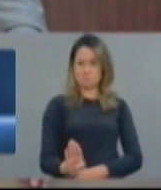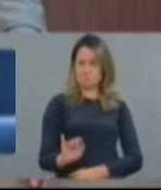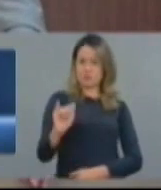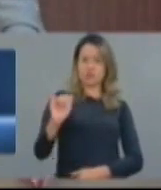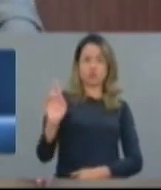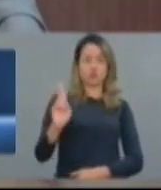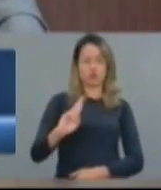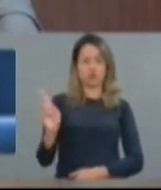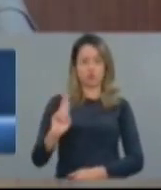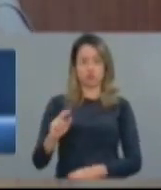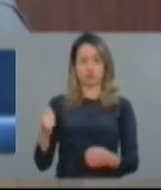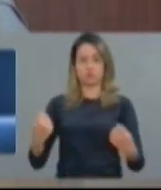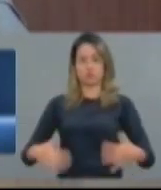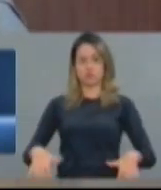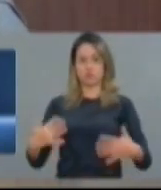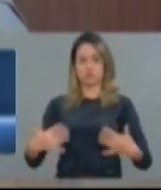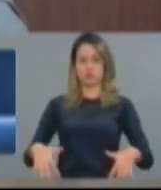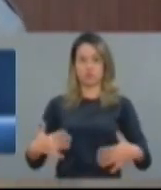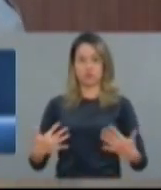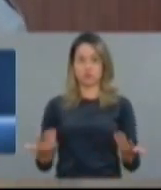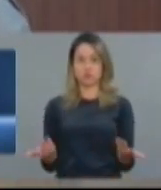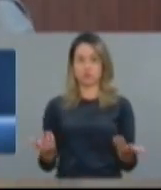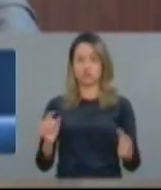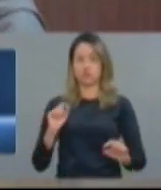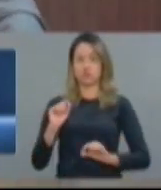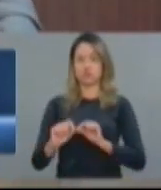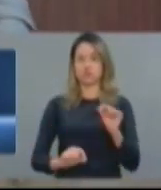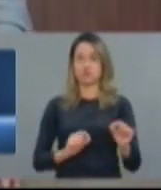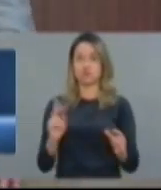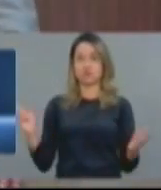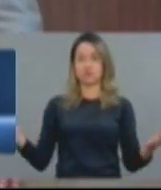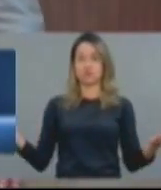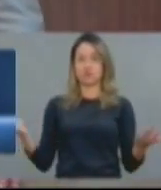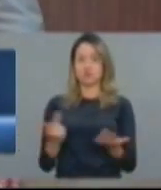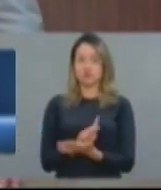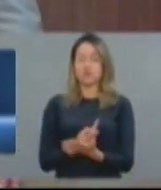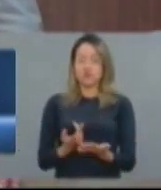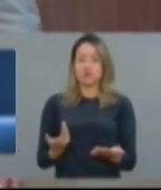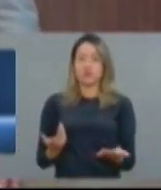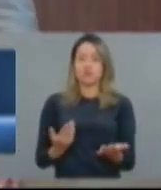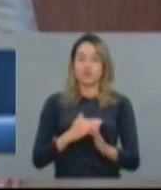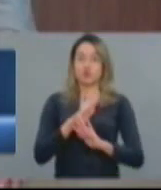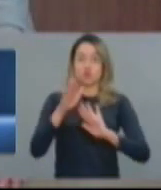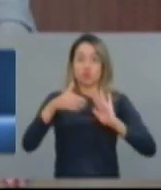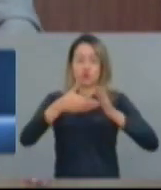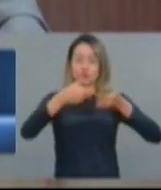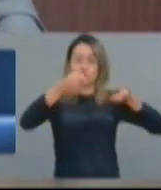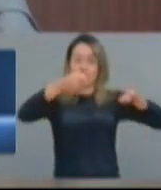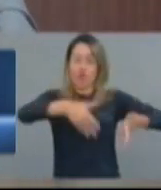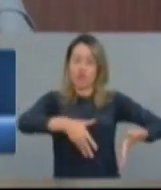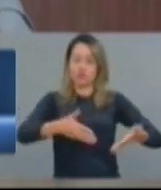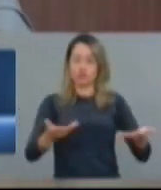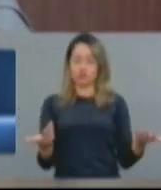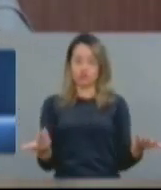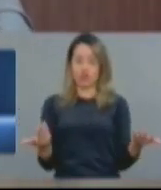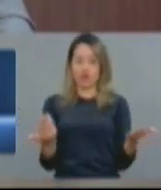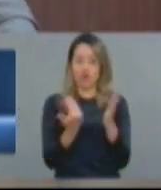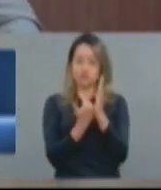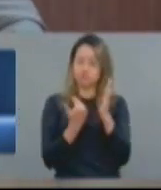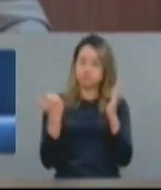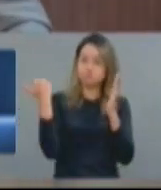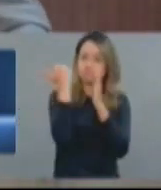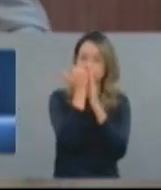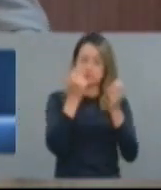reais, tudo que se fizesse, tudo que se gastasse e aumentasse as despesas